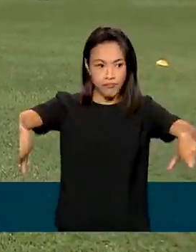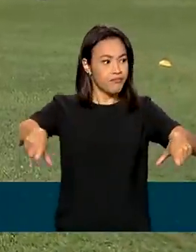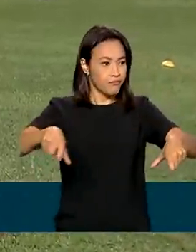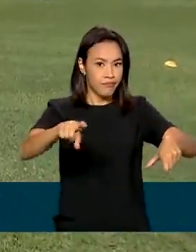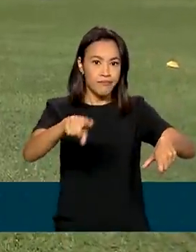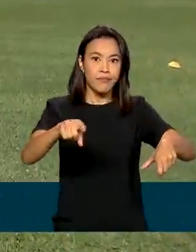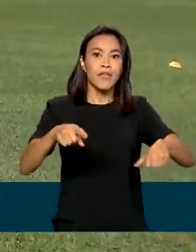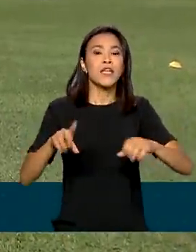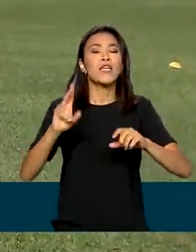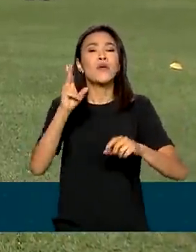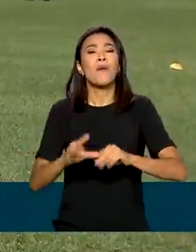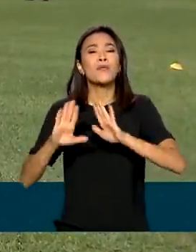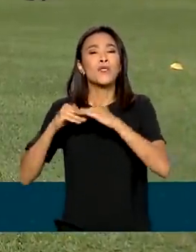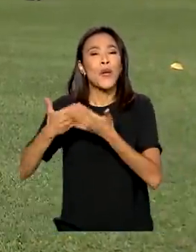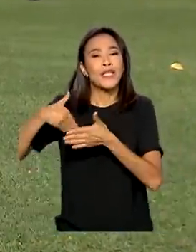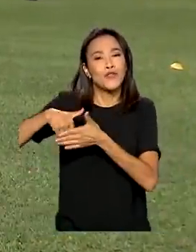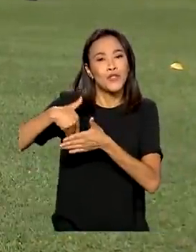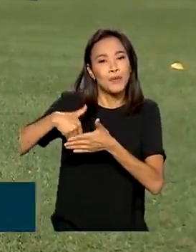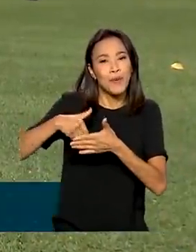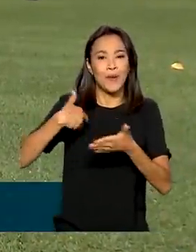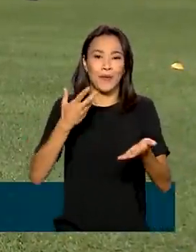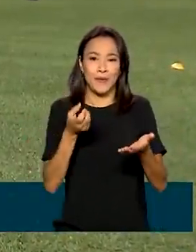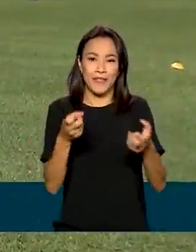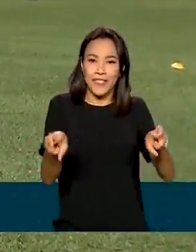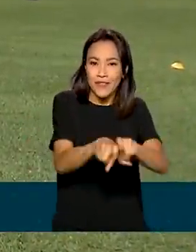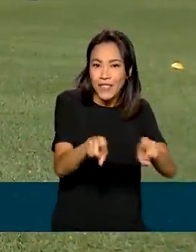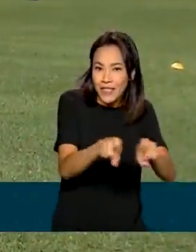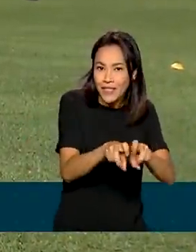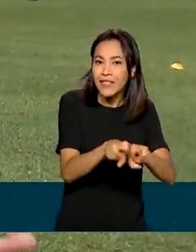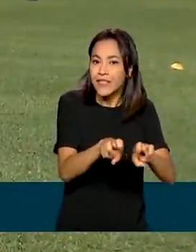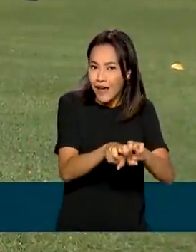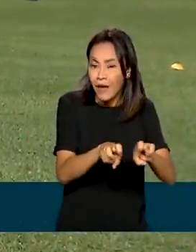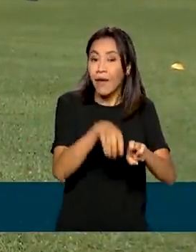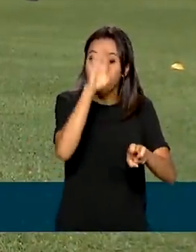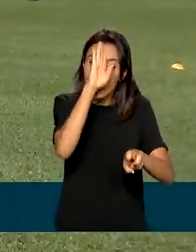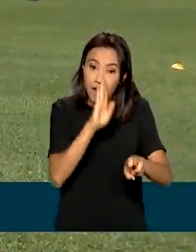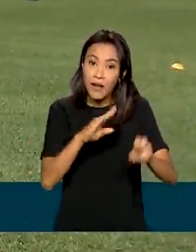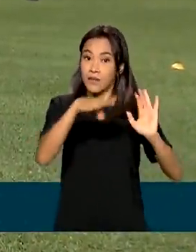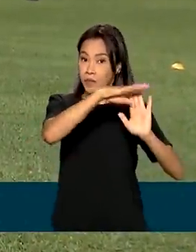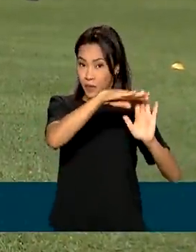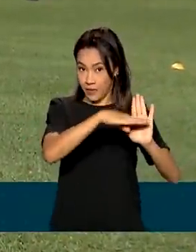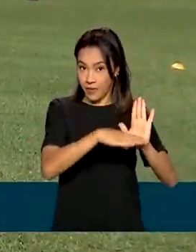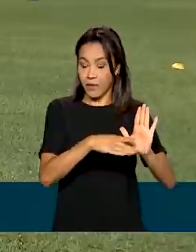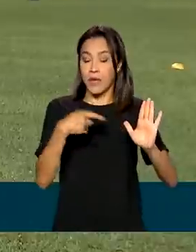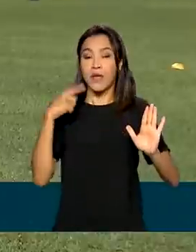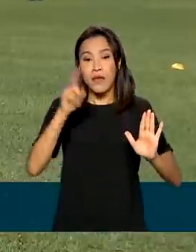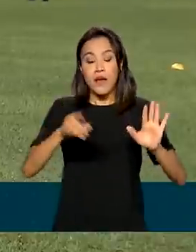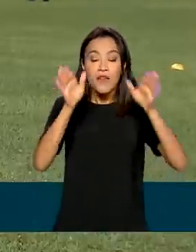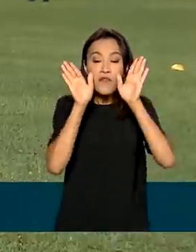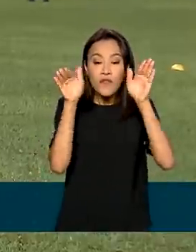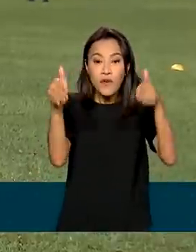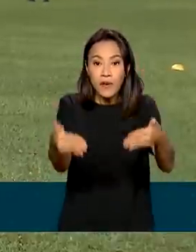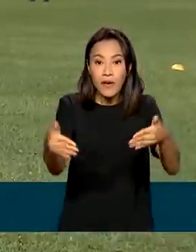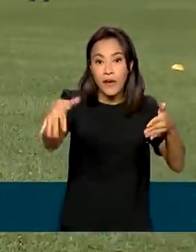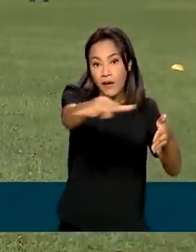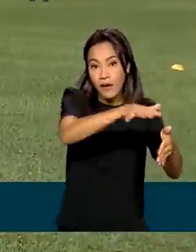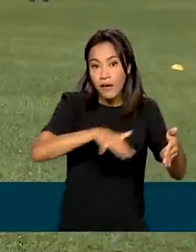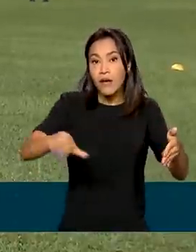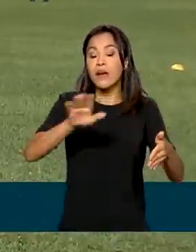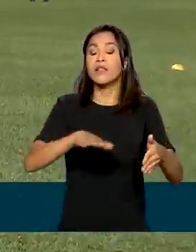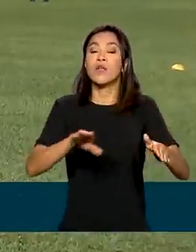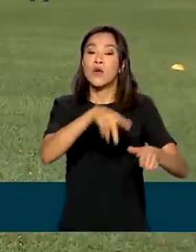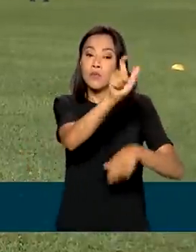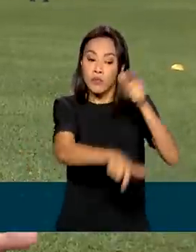escolinhas de futebol, futsal e beatsoccer. O programa é gratuito e voltado preferencialmente para estudantes de escolas